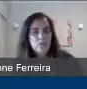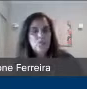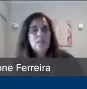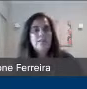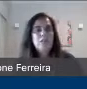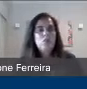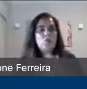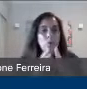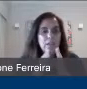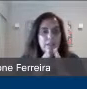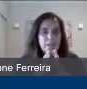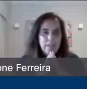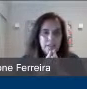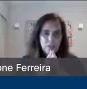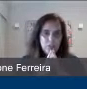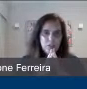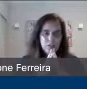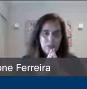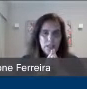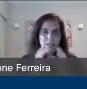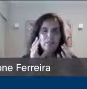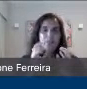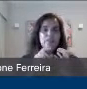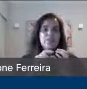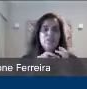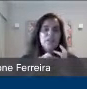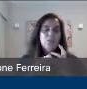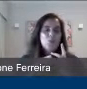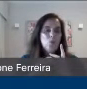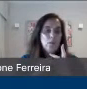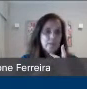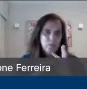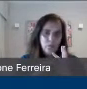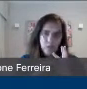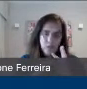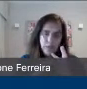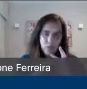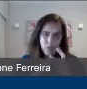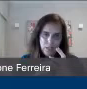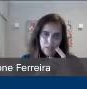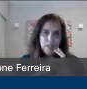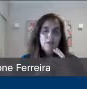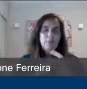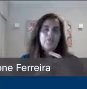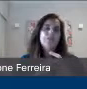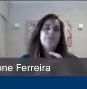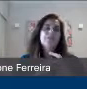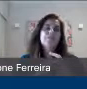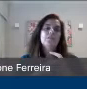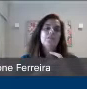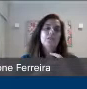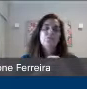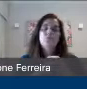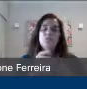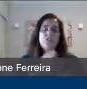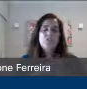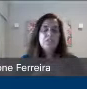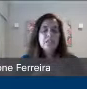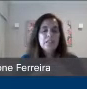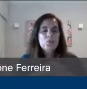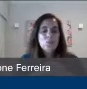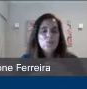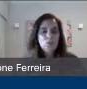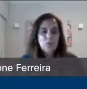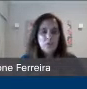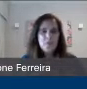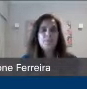selecionados, eles têm toda a assistência do Education SEA, então você vai ter orientadores que vão trabalhar com você para você fazer essa candidatura, a gente